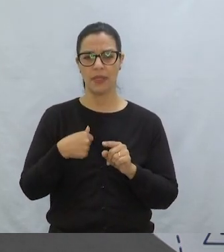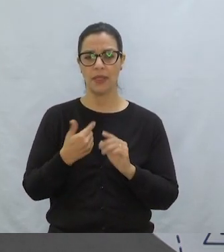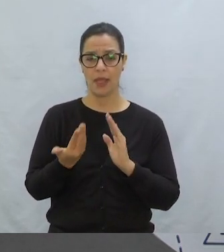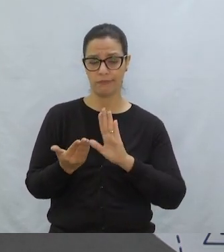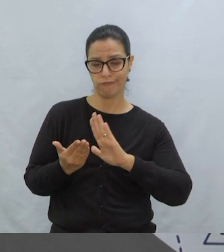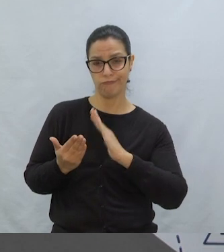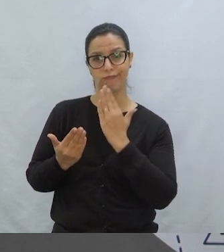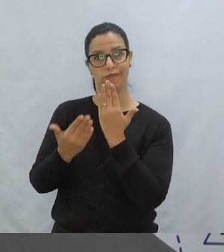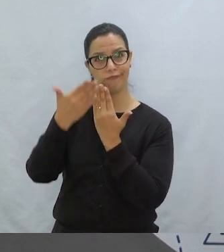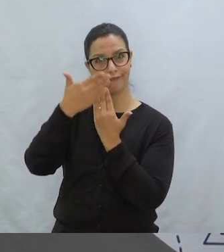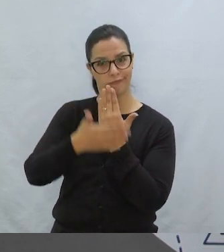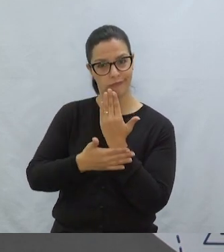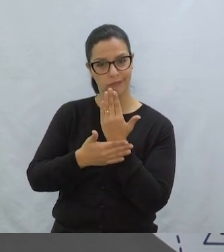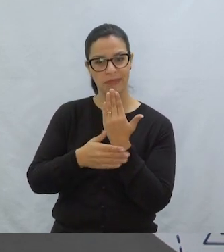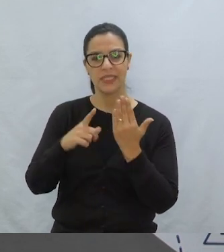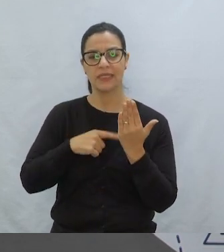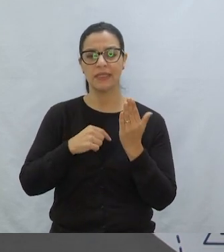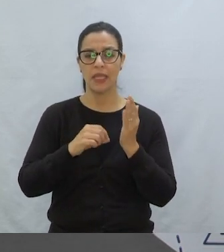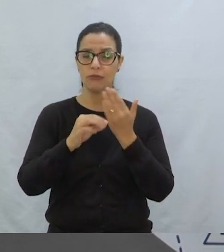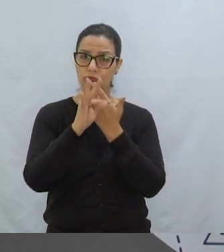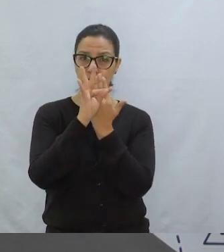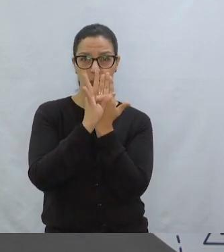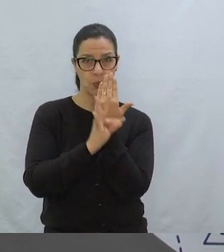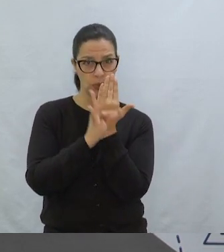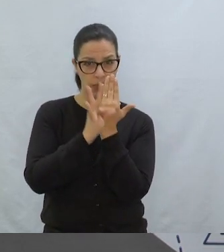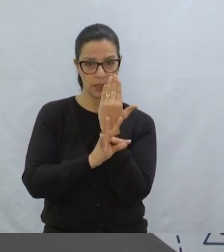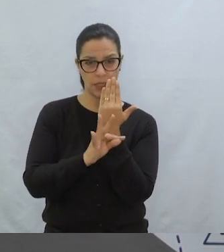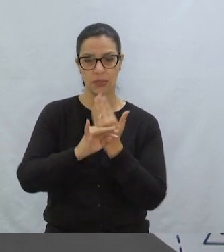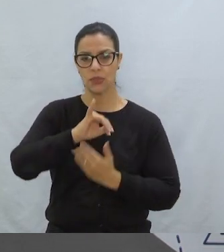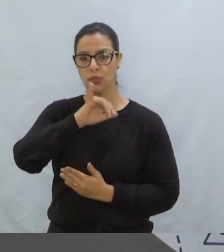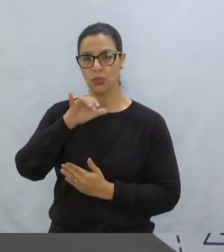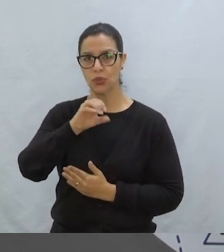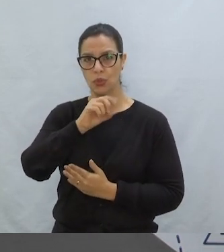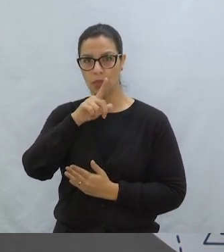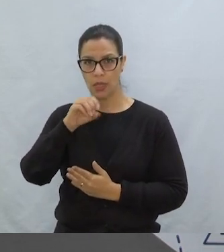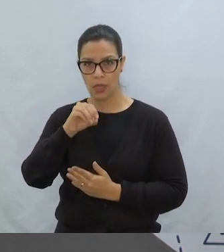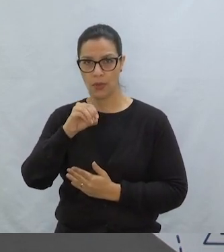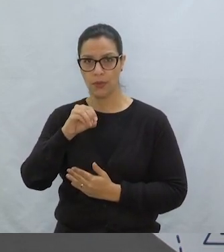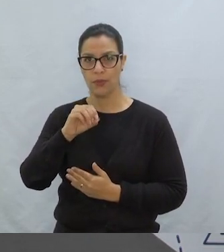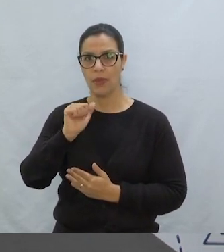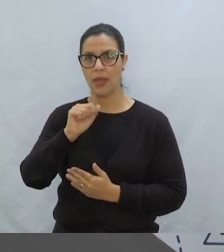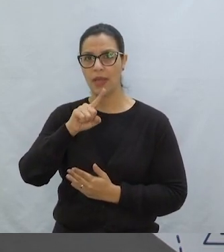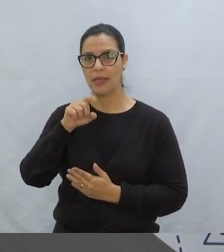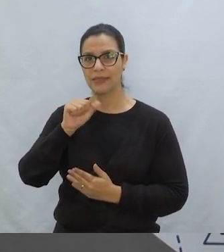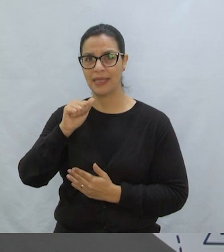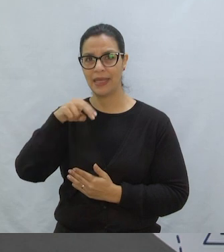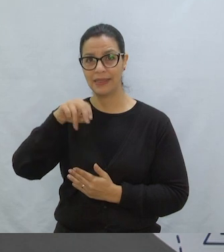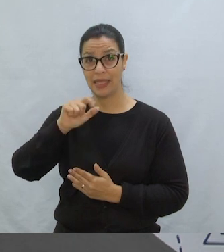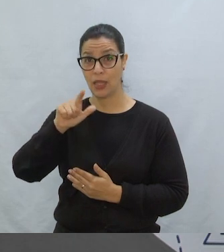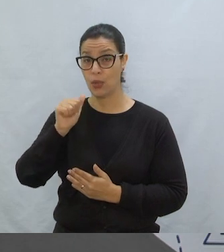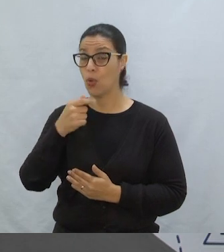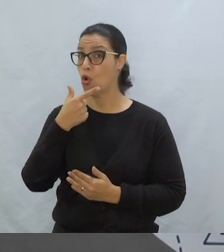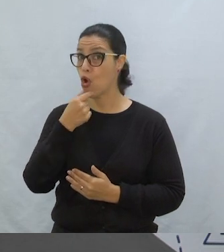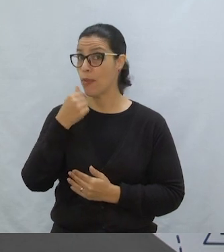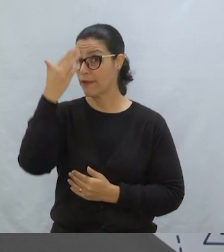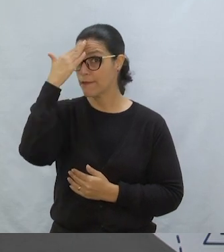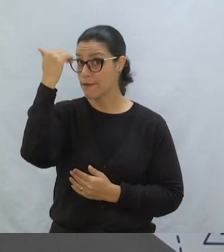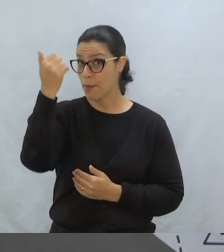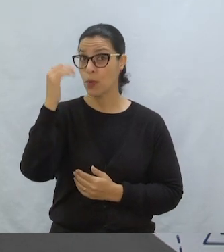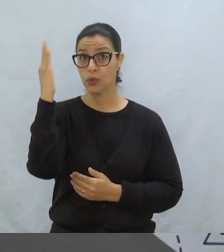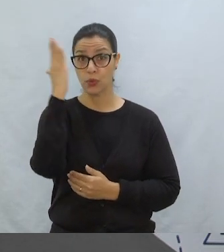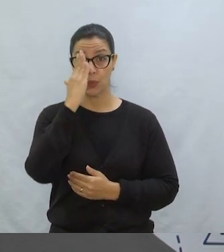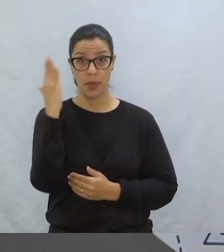na contracapa do livro Um comentário do João Anzanello Carrascosa Outro importante